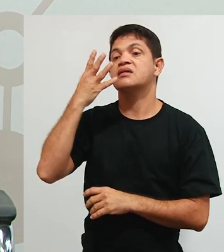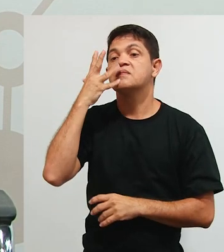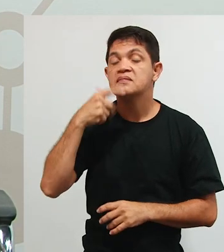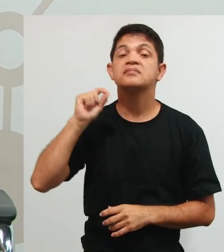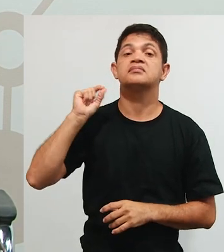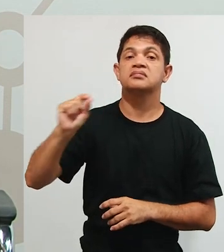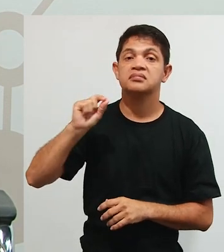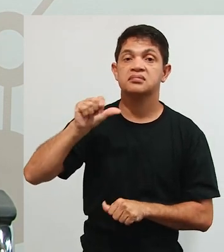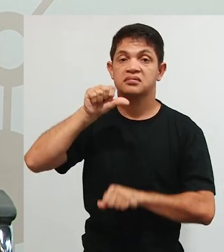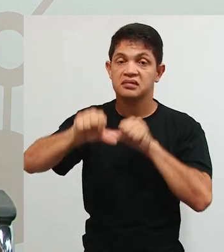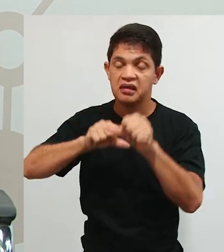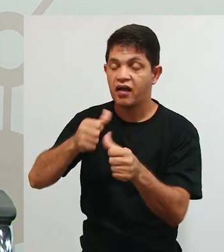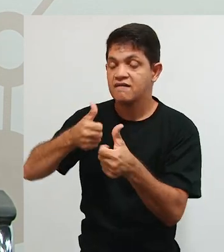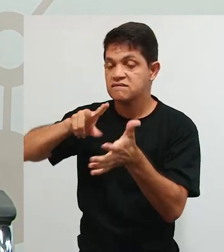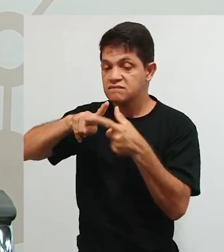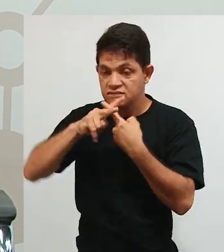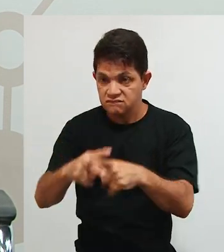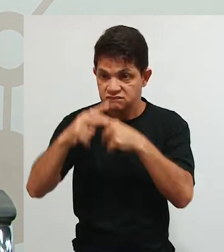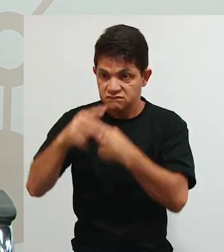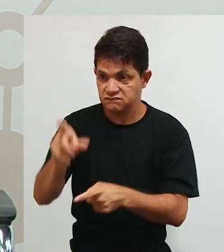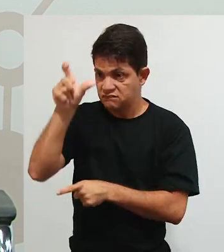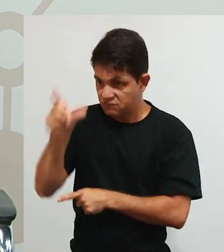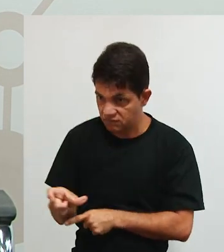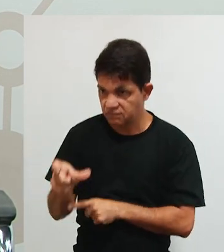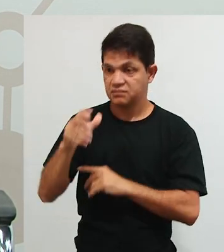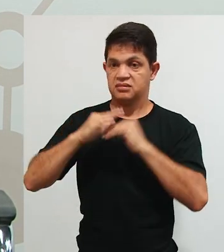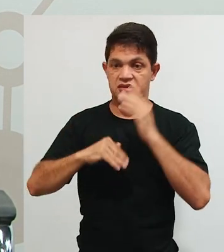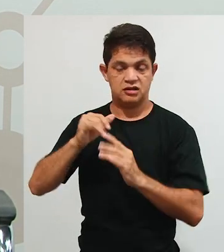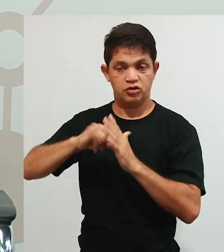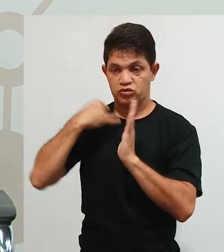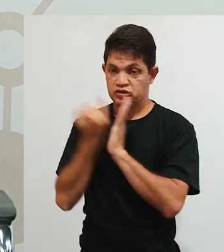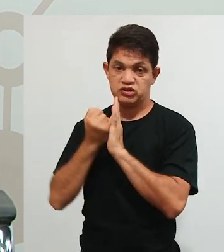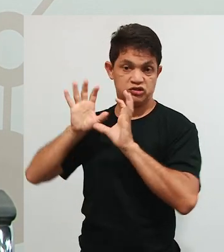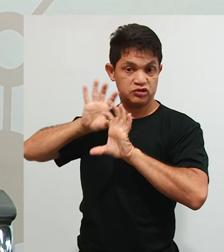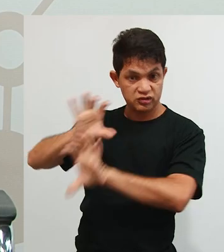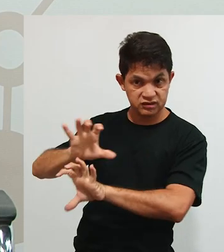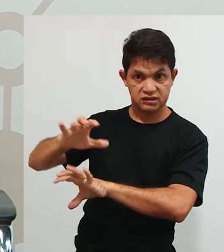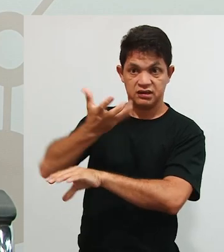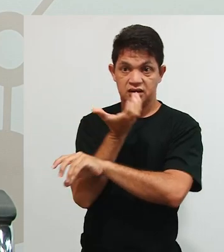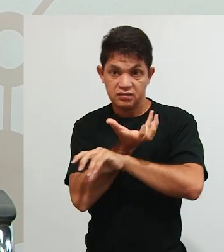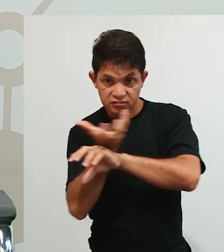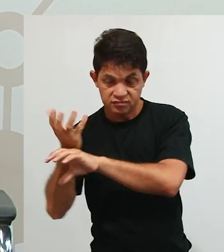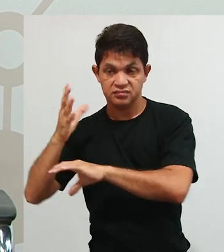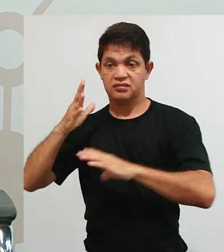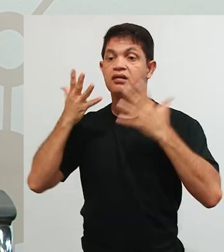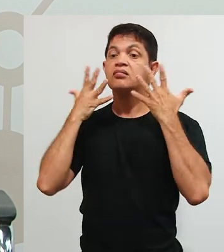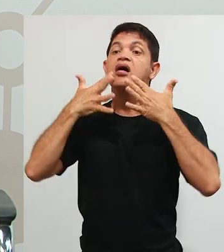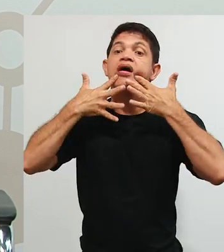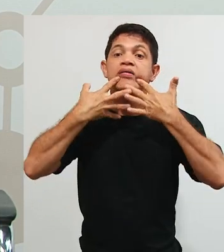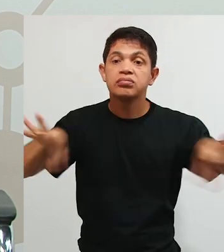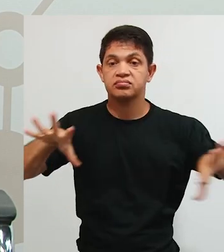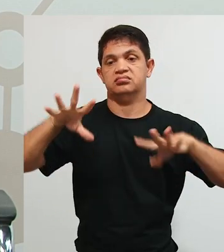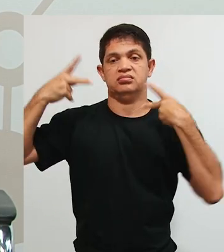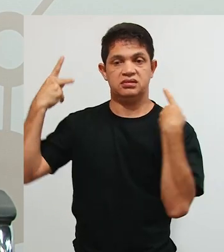de um jeito, mas o instinto dela, a natureza dela vai